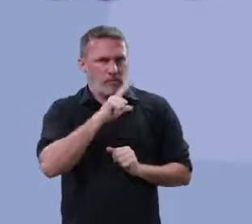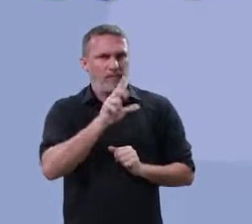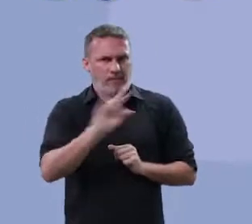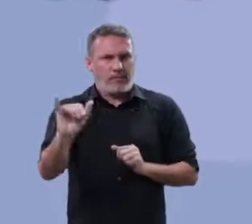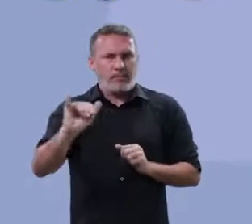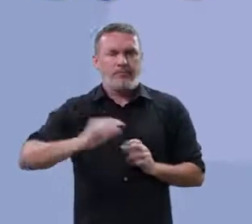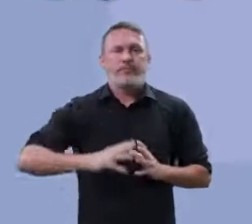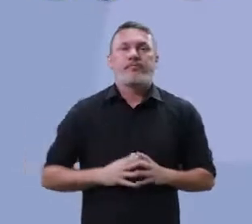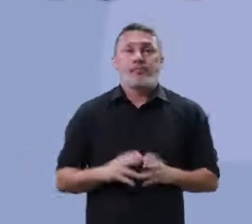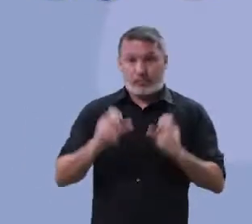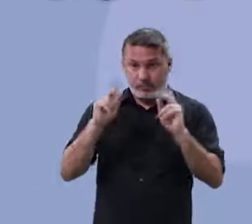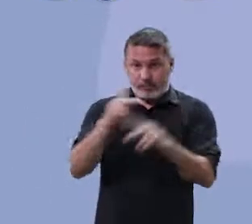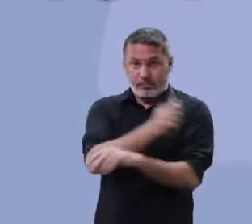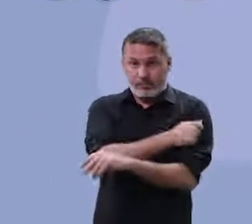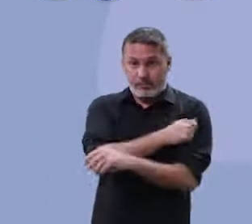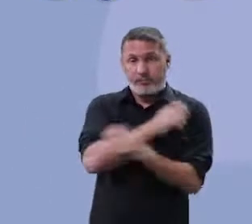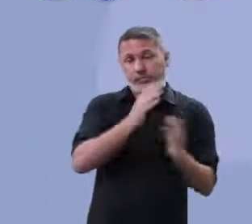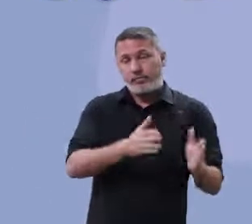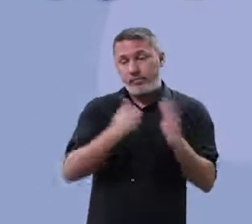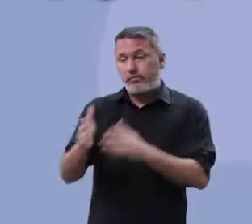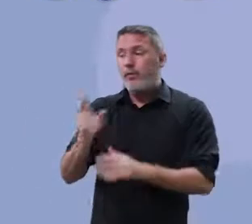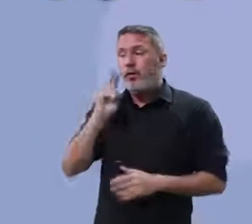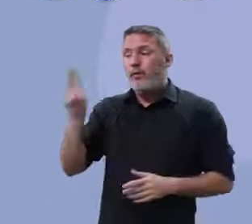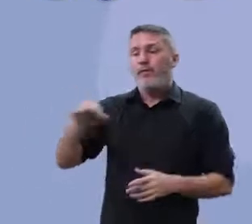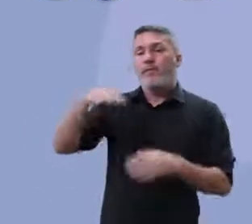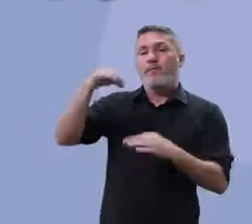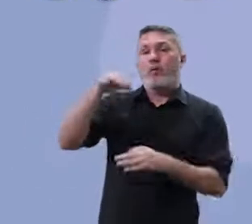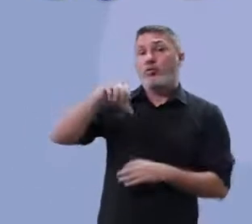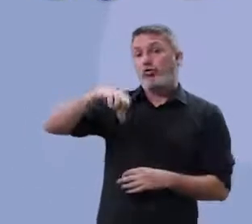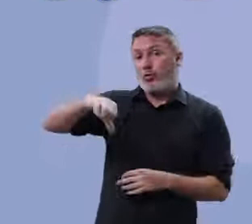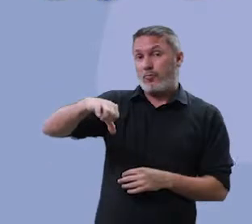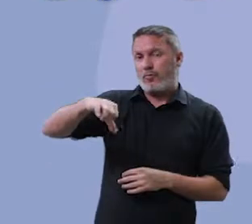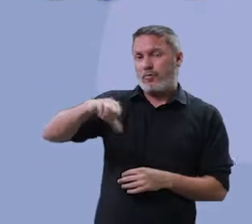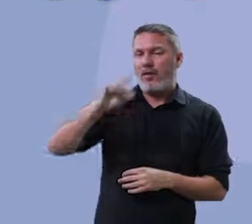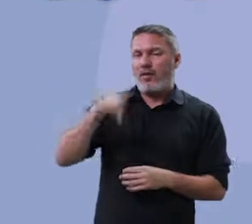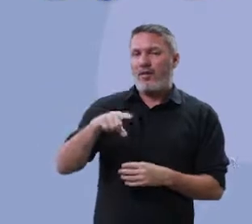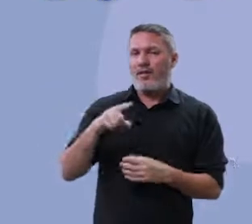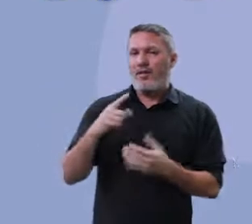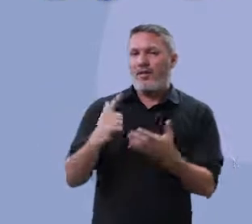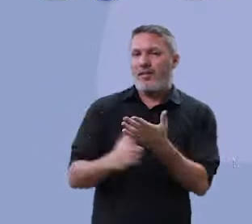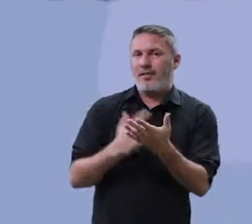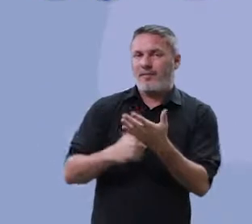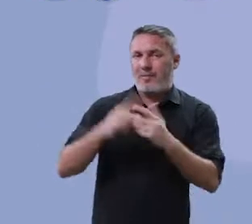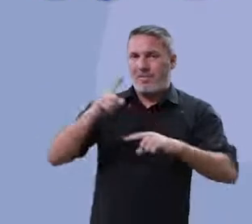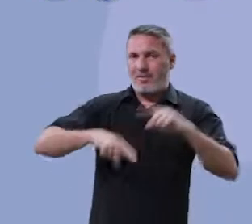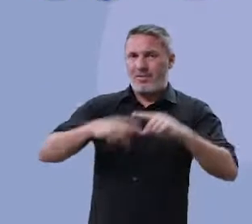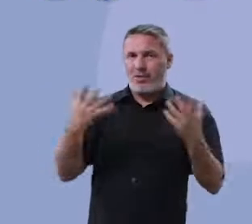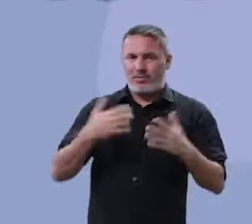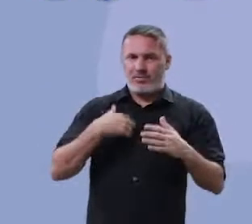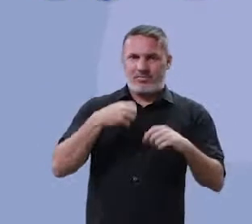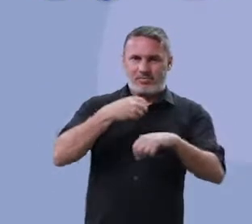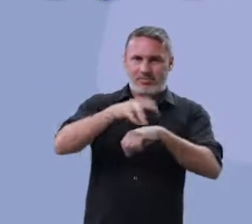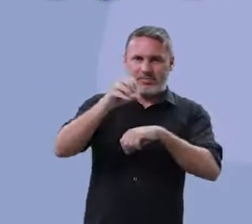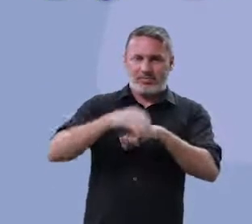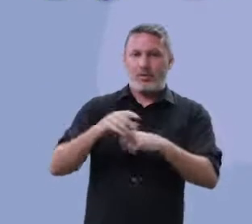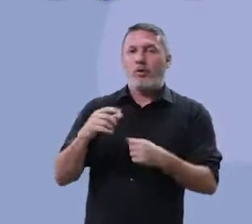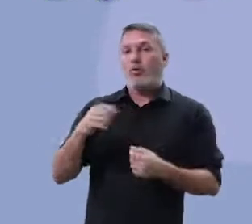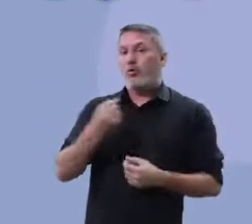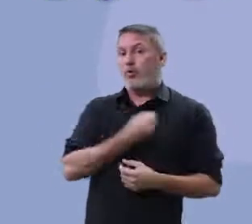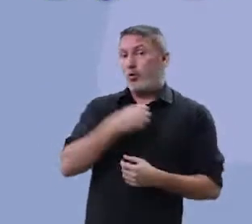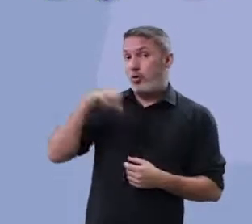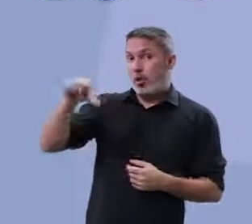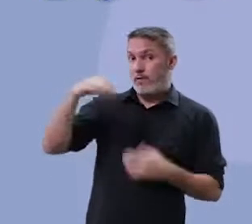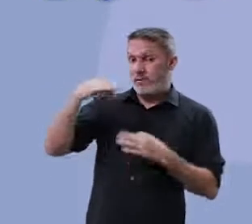Ok, meus alunos? Vamos continuar, então. Olha a página 9. Página 9 desse livro, desse material que eu estou trabalhando com vocês.